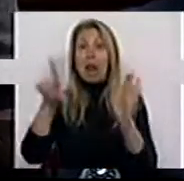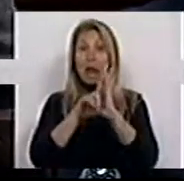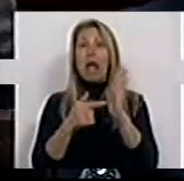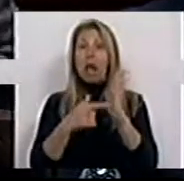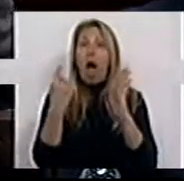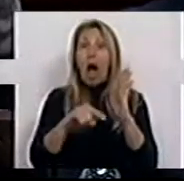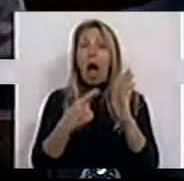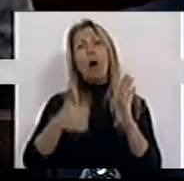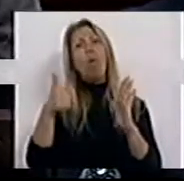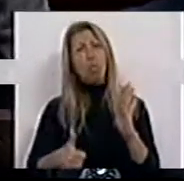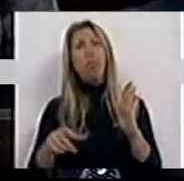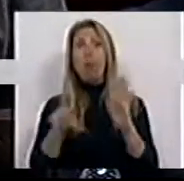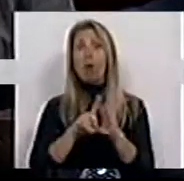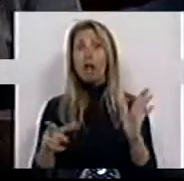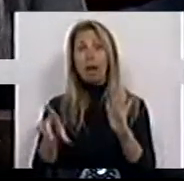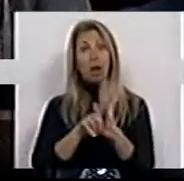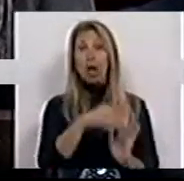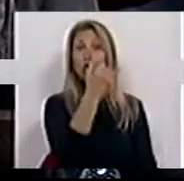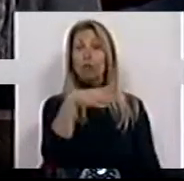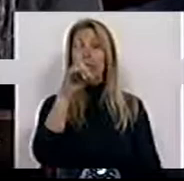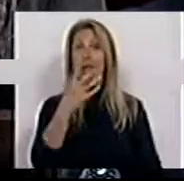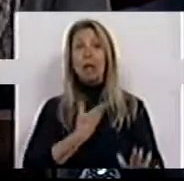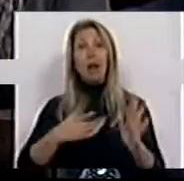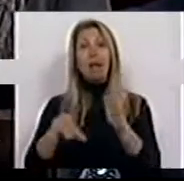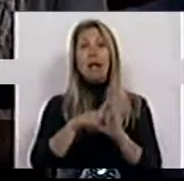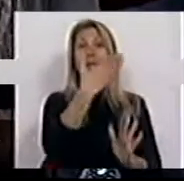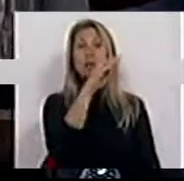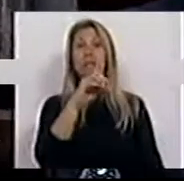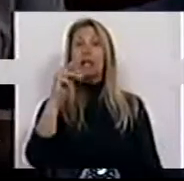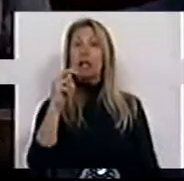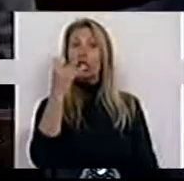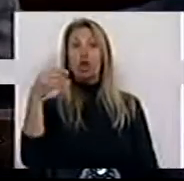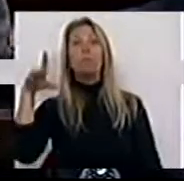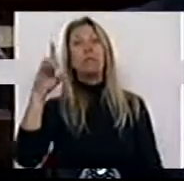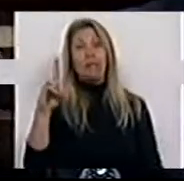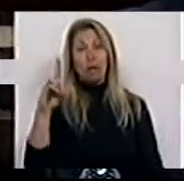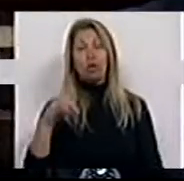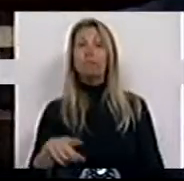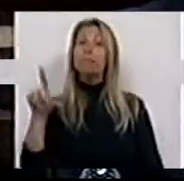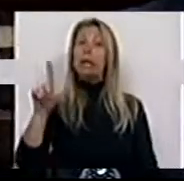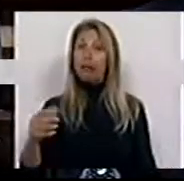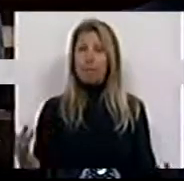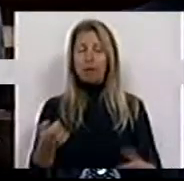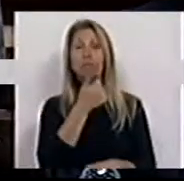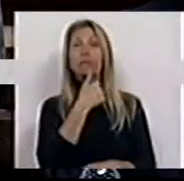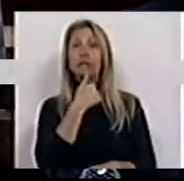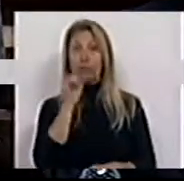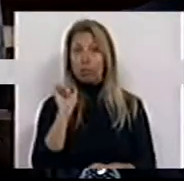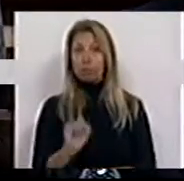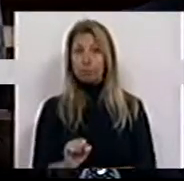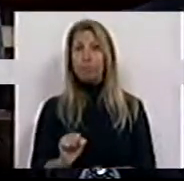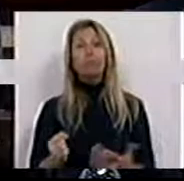a Lei de 2006, Decreto-Lei 163 de 2006, e também as decisões